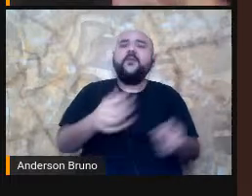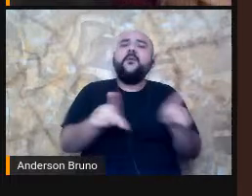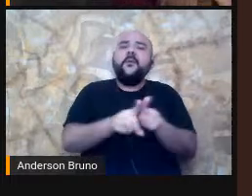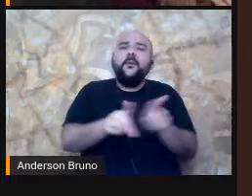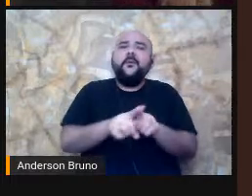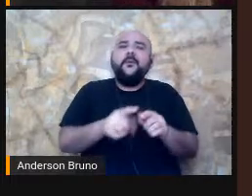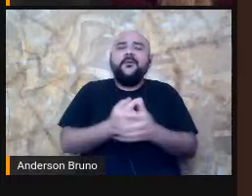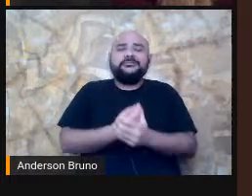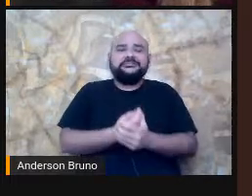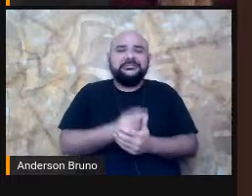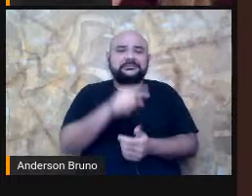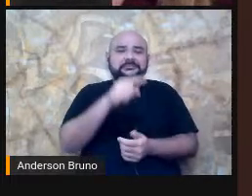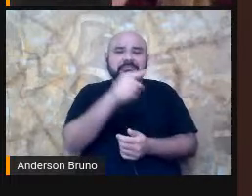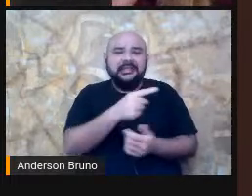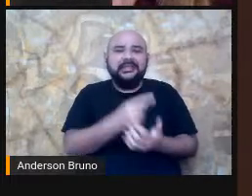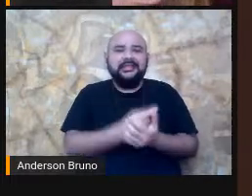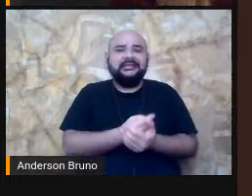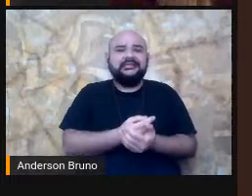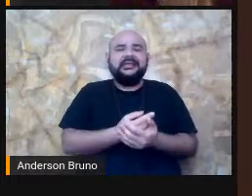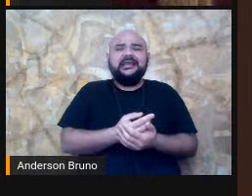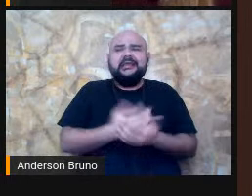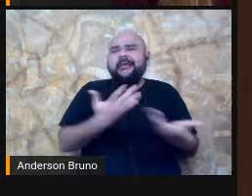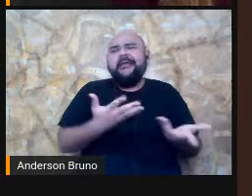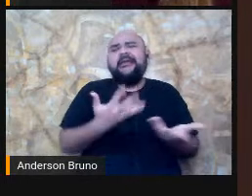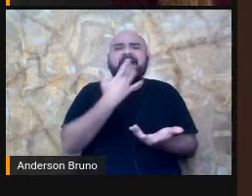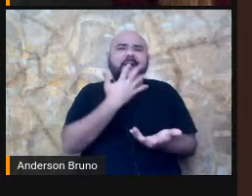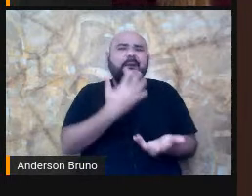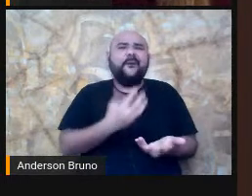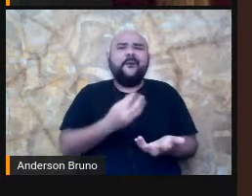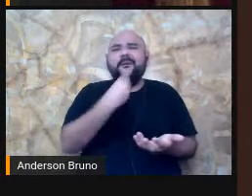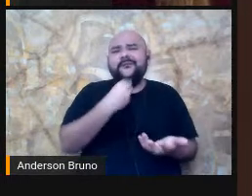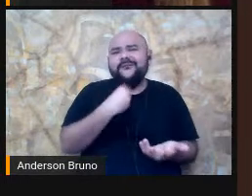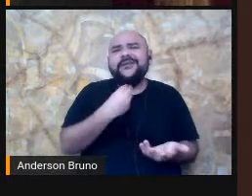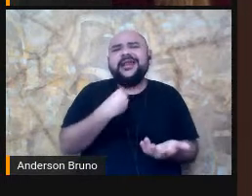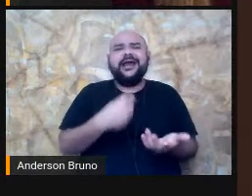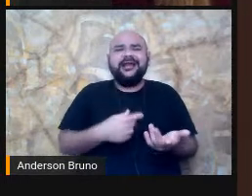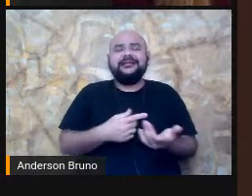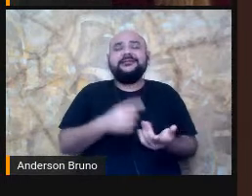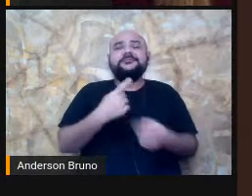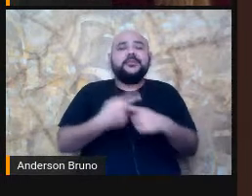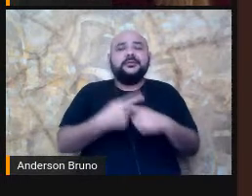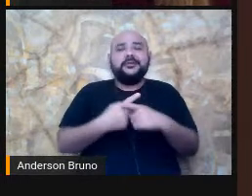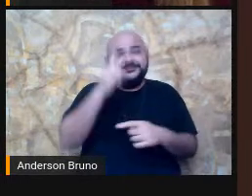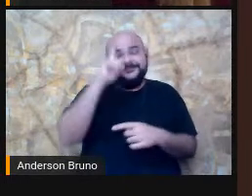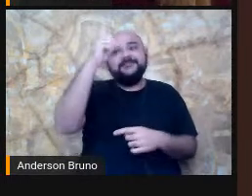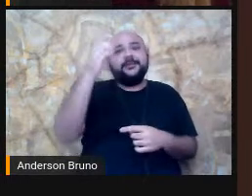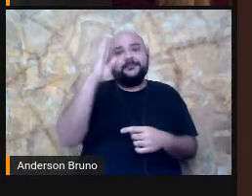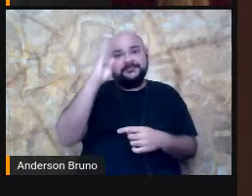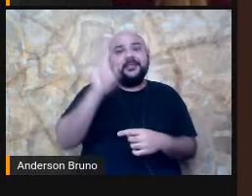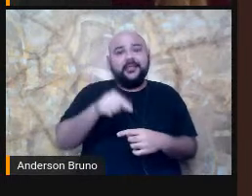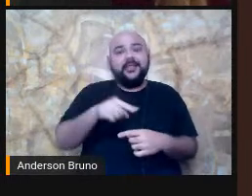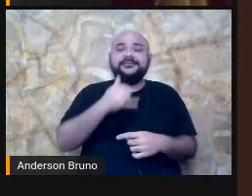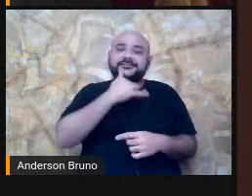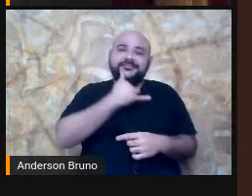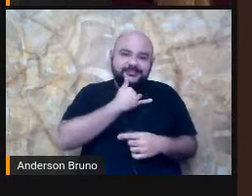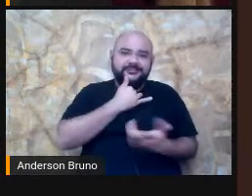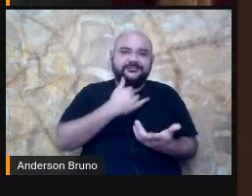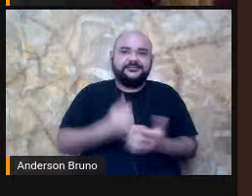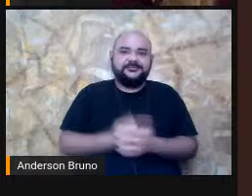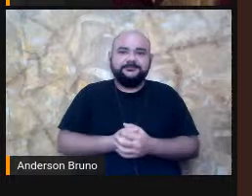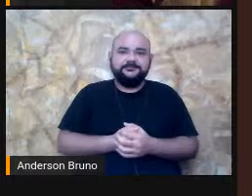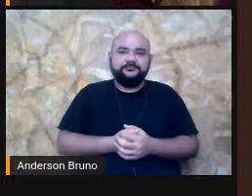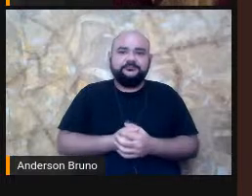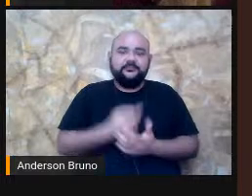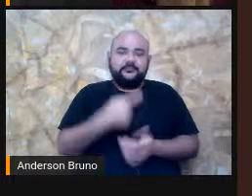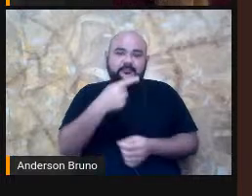transmite uma ideia de alegria, é sempre uma ideia de tristeza. E, por último, ela mostra essa obra chamada